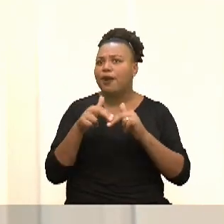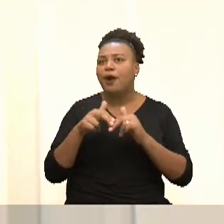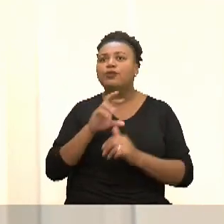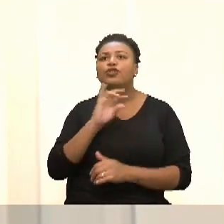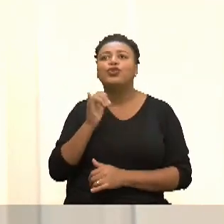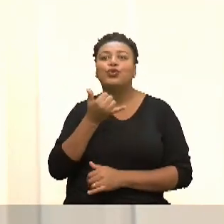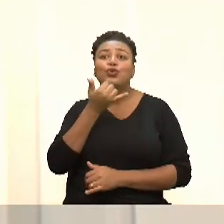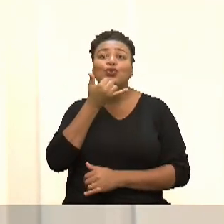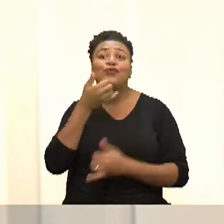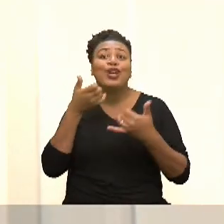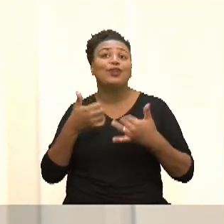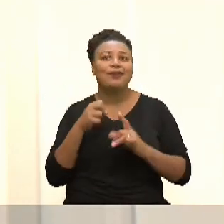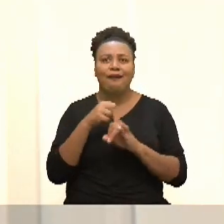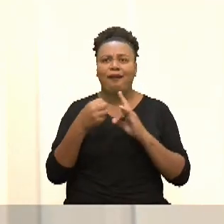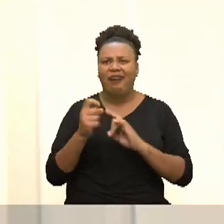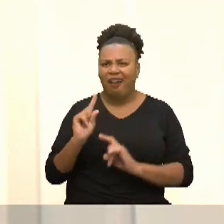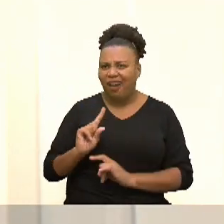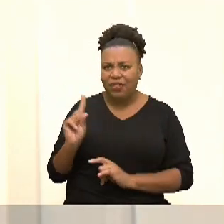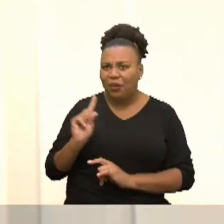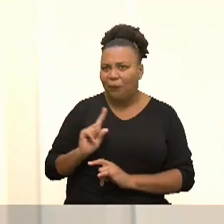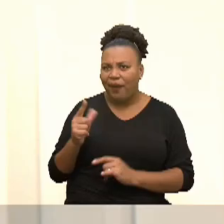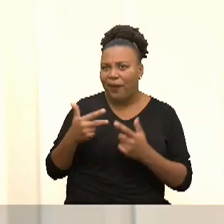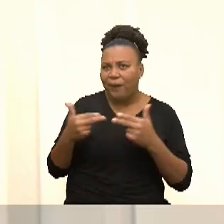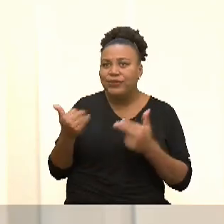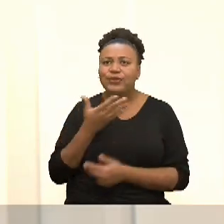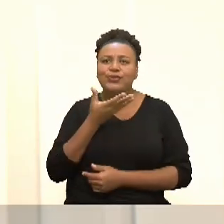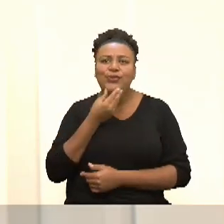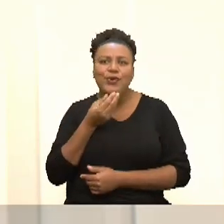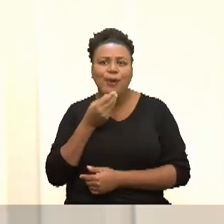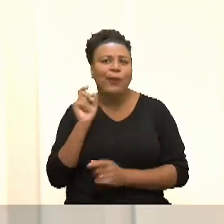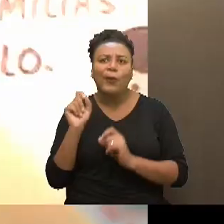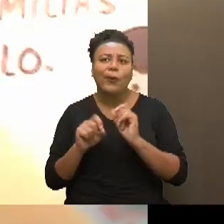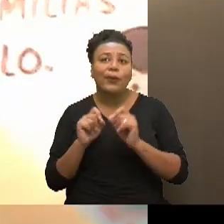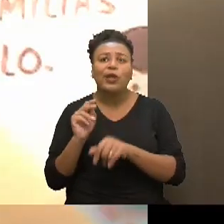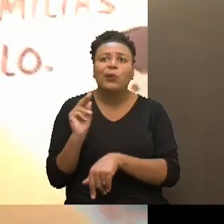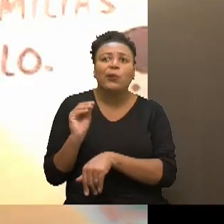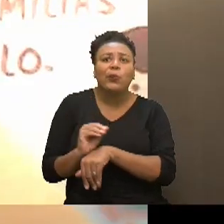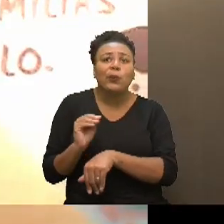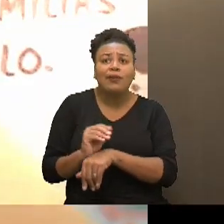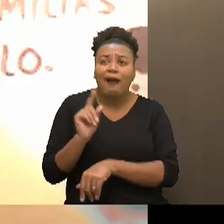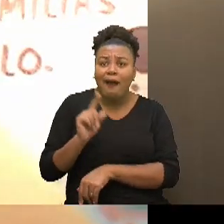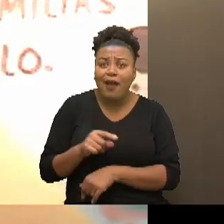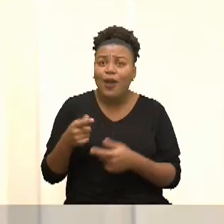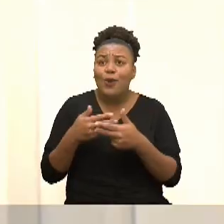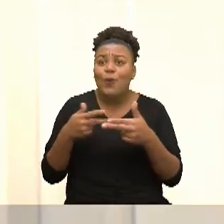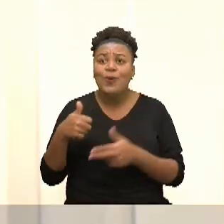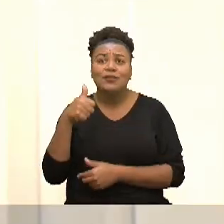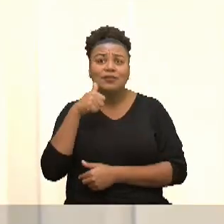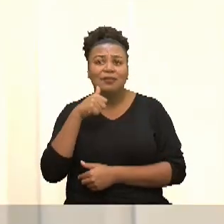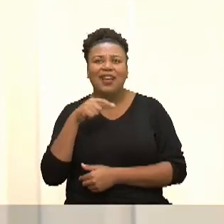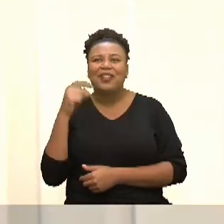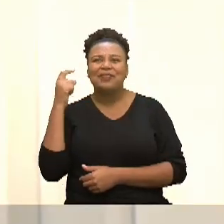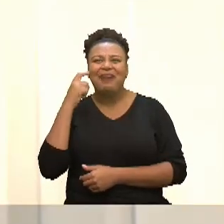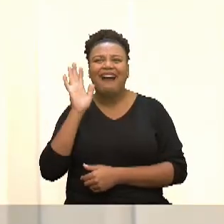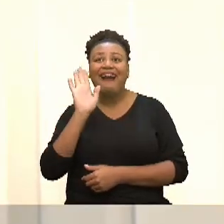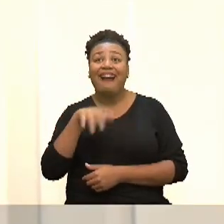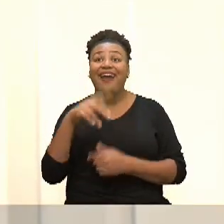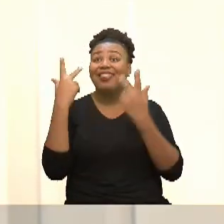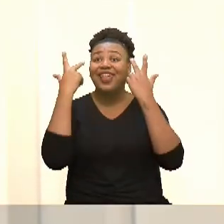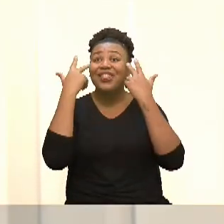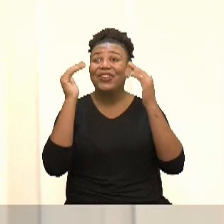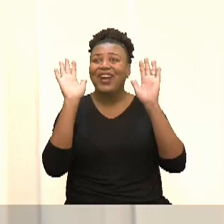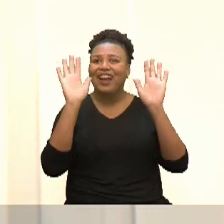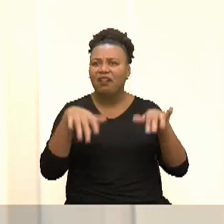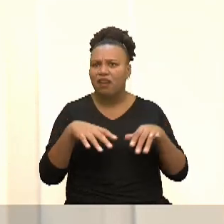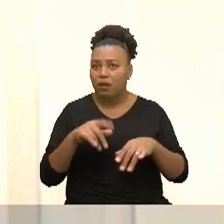justificativa social de que isso não é coisa de homem e que mais? Que cuidar é coisa de mulher. e a gente naturaliza isso como se não